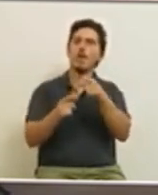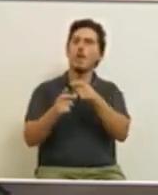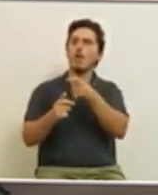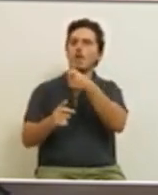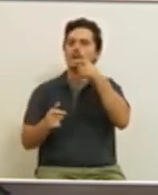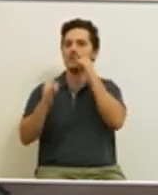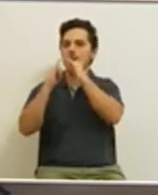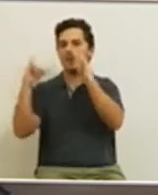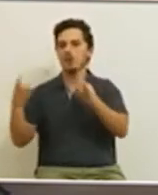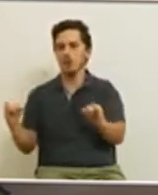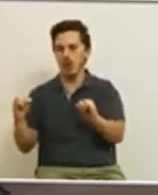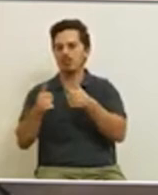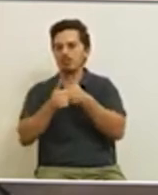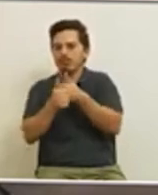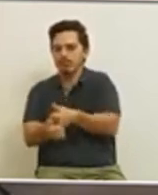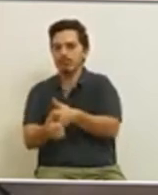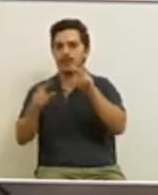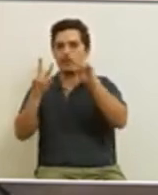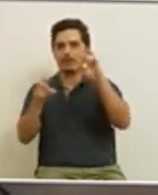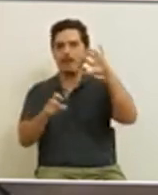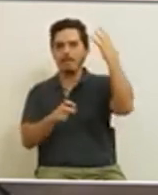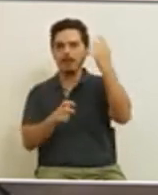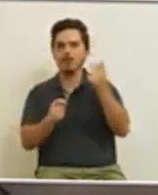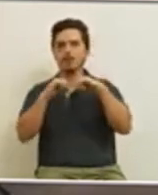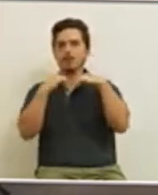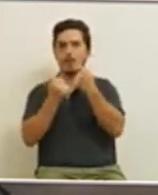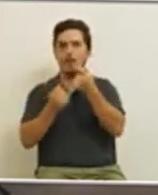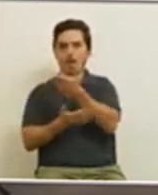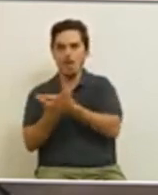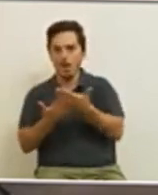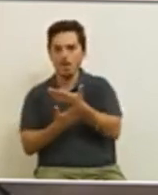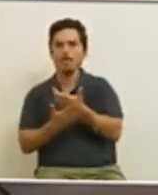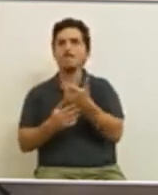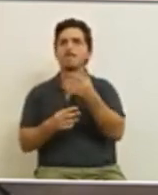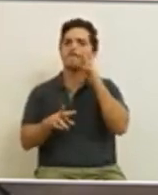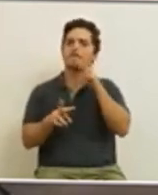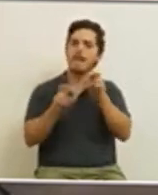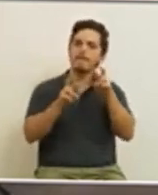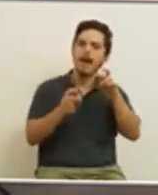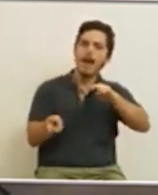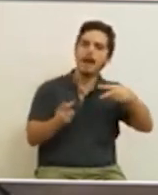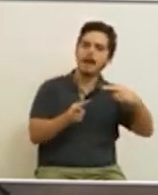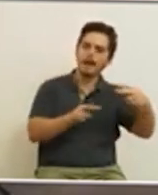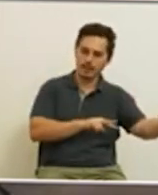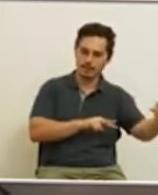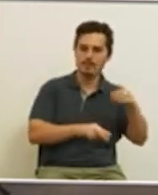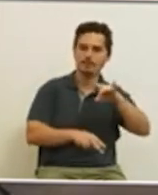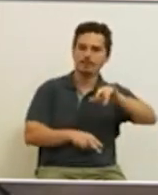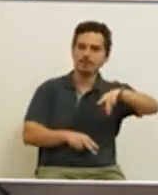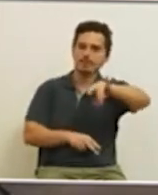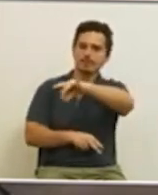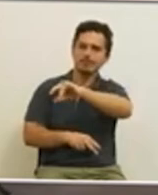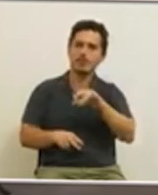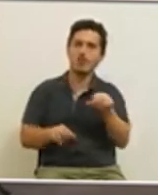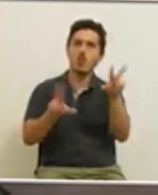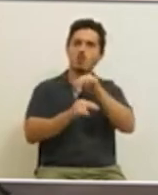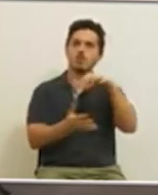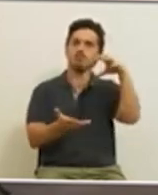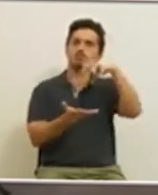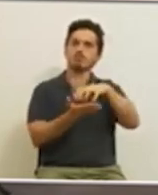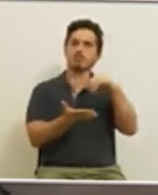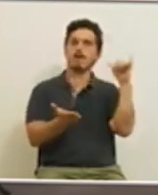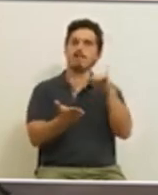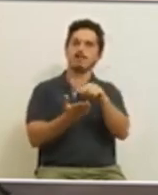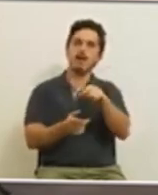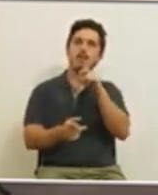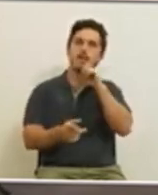compromissos internacionais assumidos em matéria ambiental, social e económica, identificando as alternativas para a localização de novas infraestruturas,